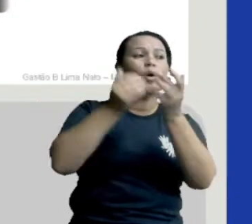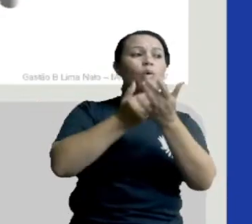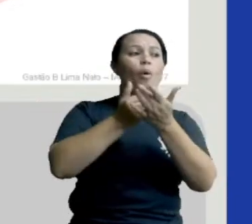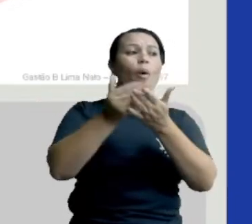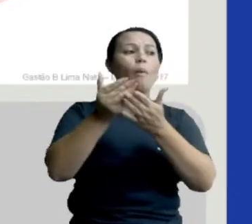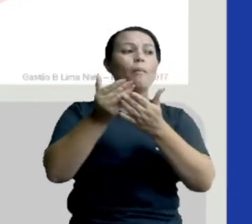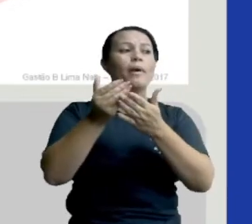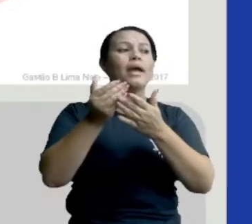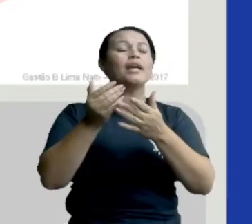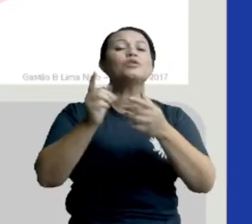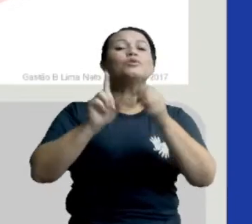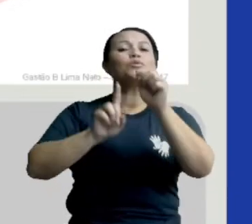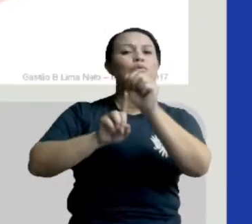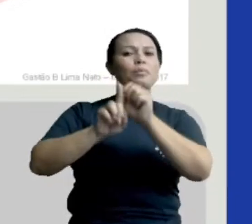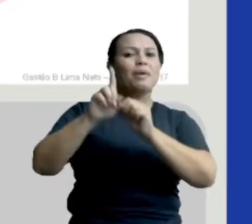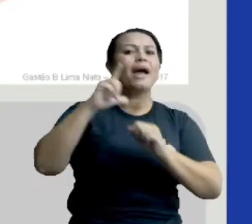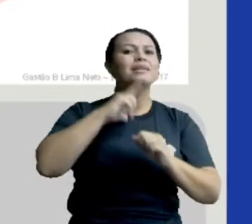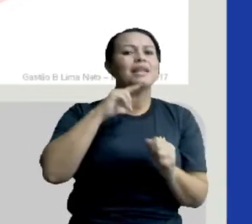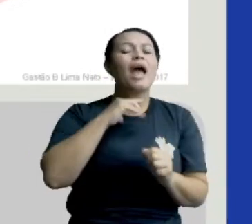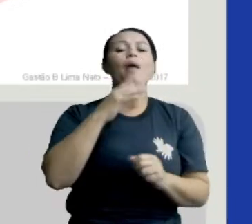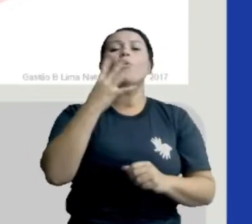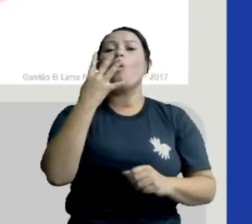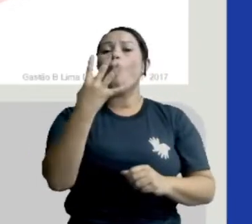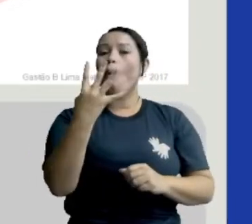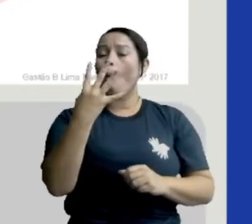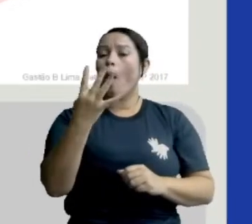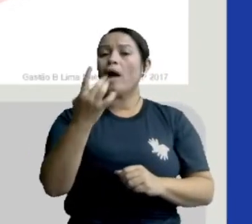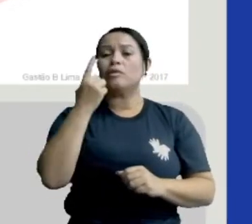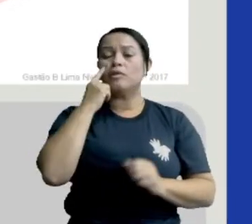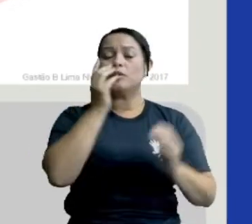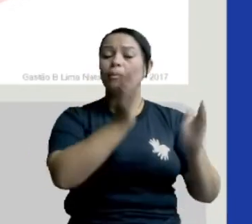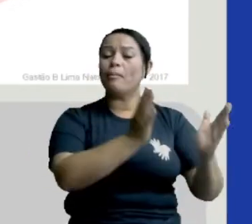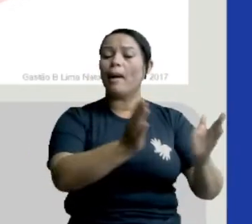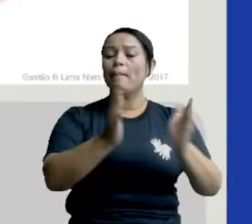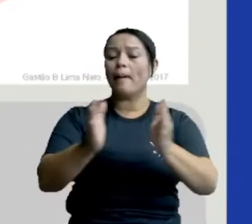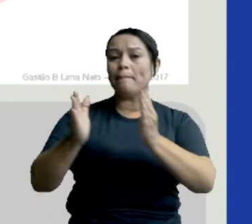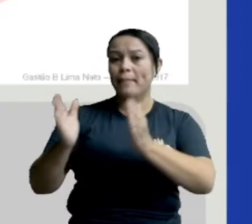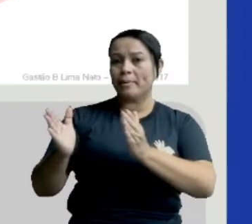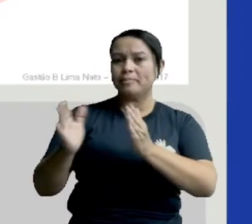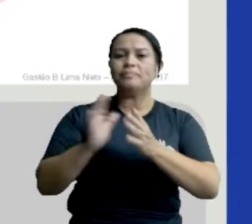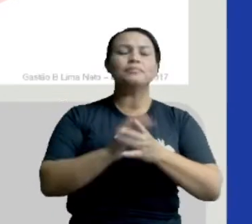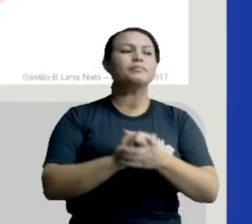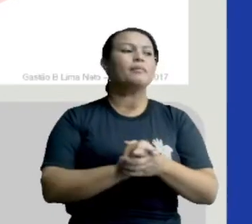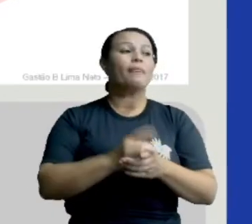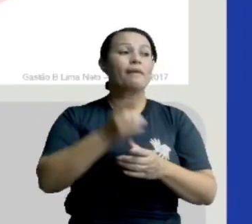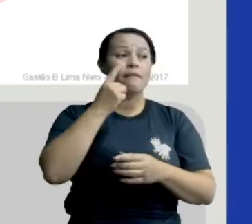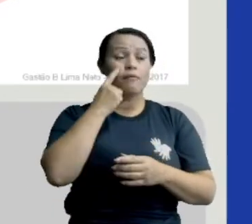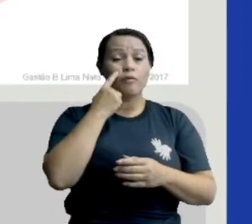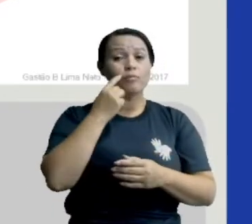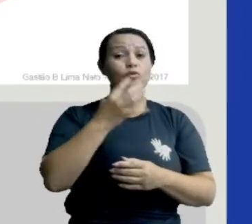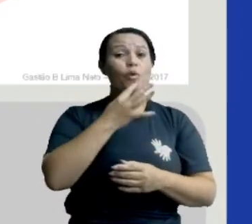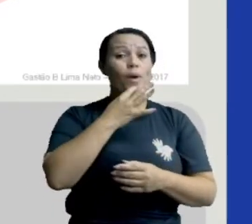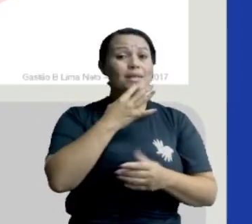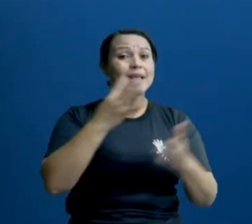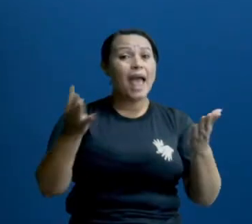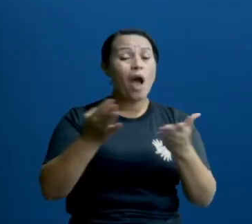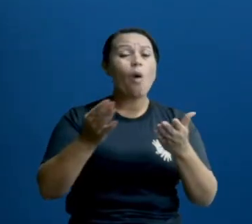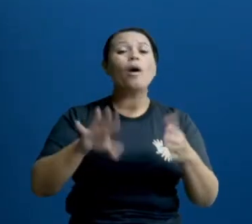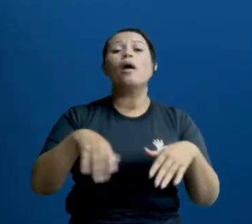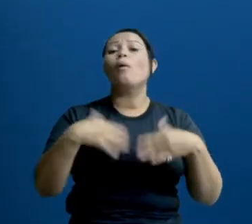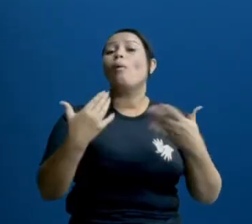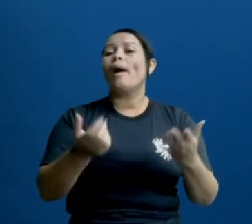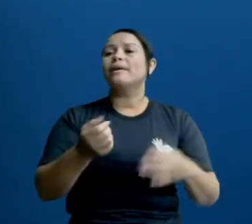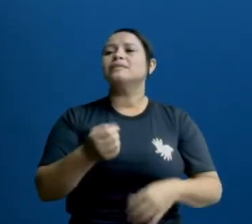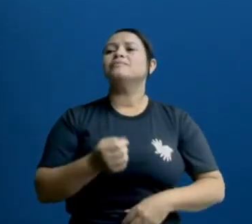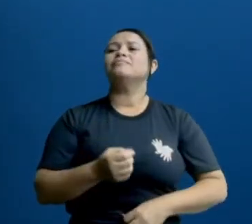passando por quatro estágios mais perceptíveis, certo? Vamos conhecer agora quais são esses